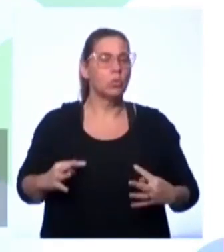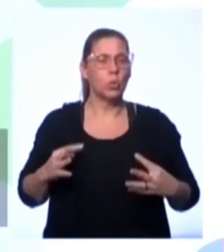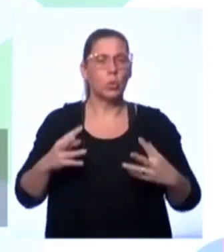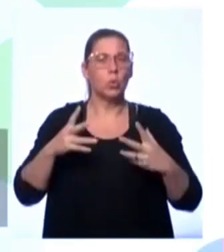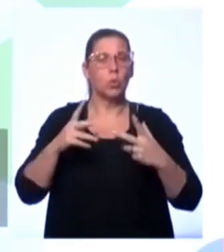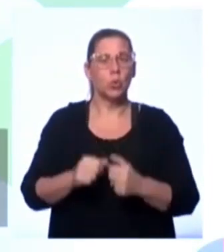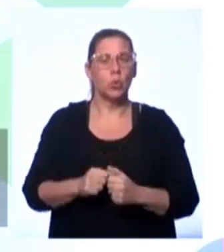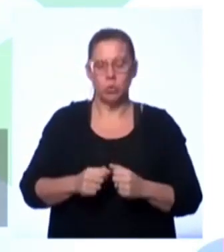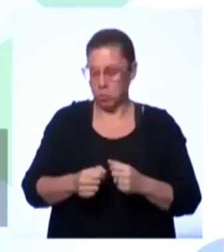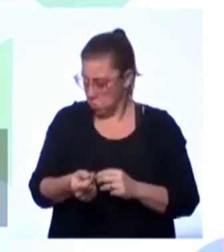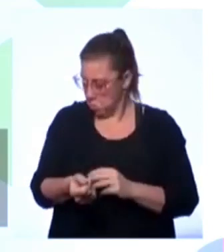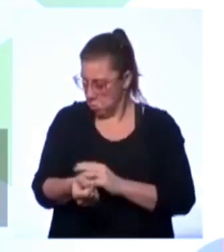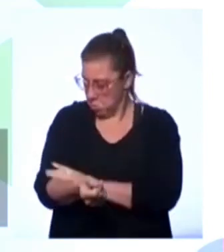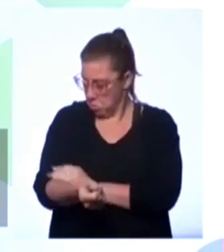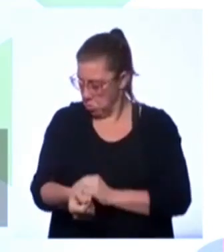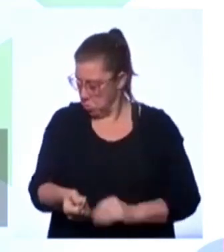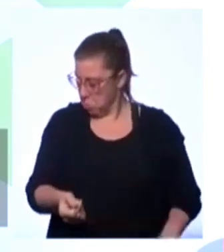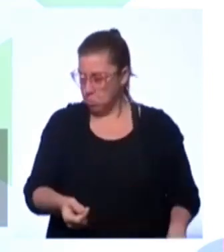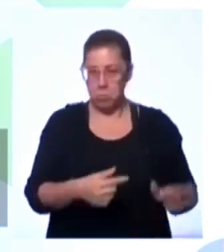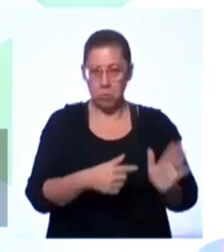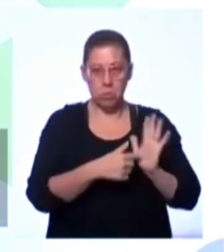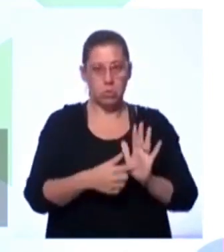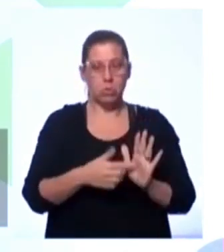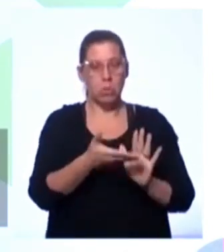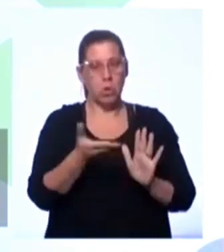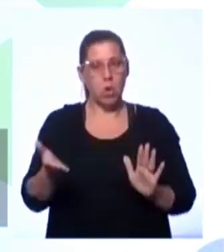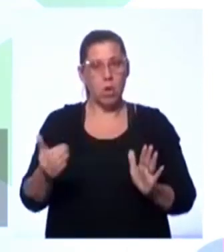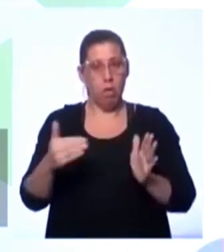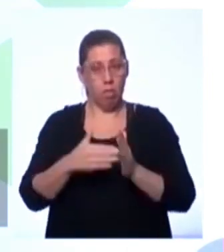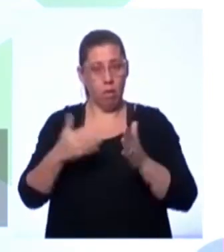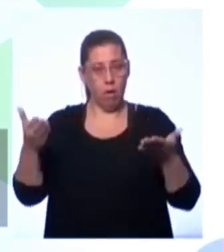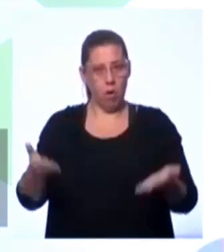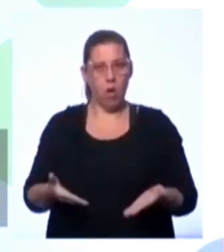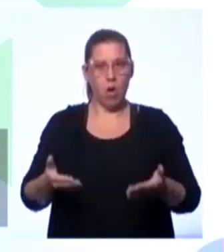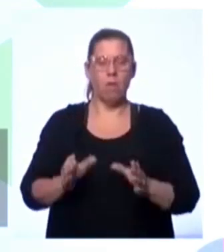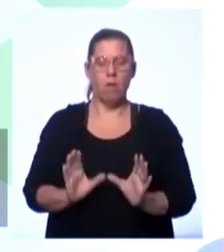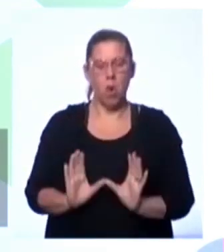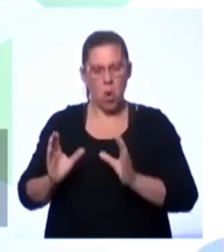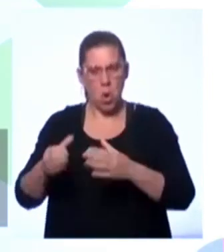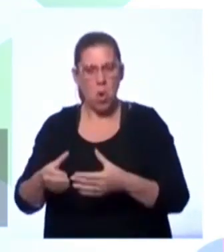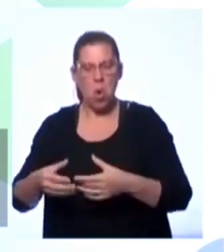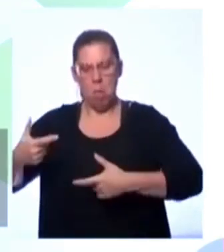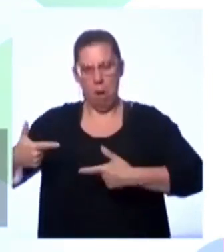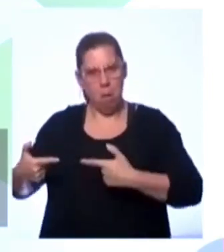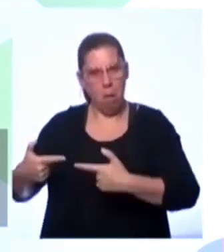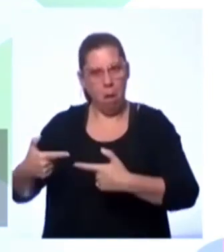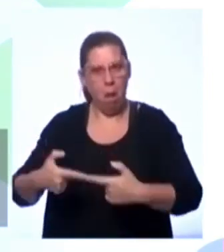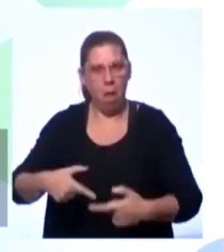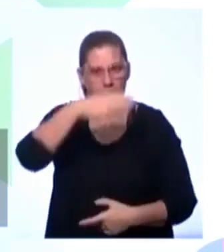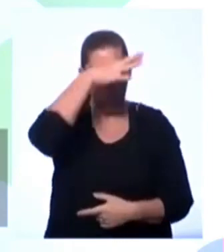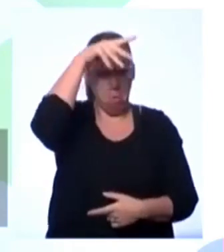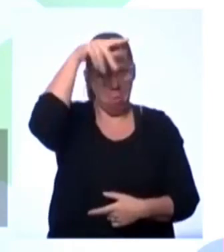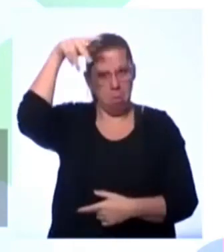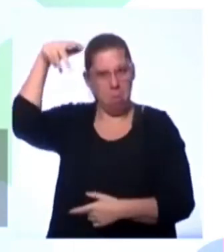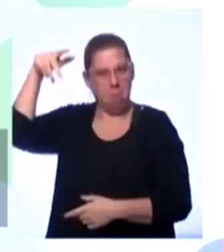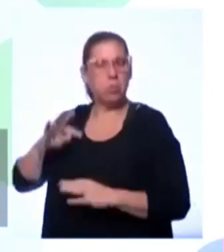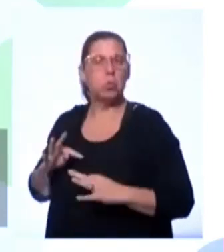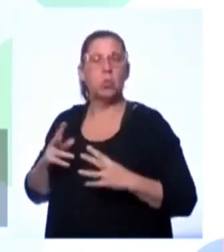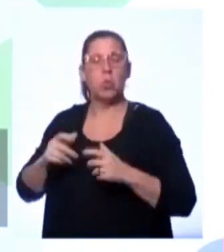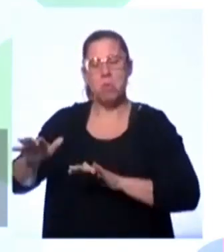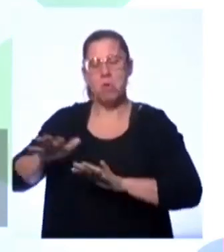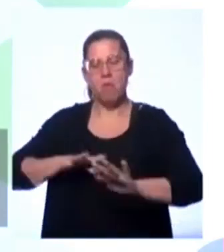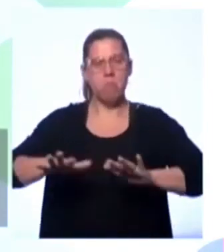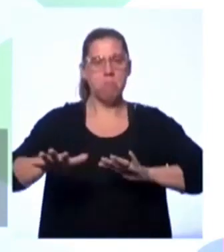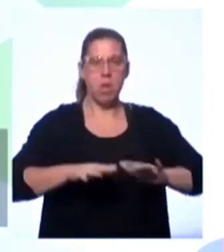trouxe a gente até aqui, sejam colonizações, guerras, migrações, movimentos